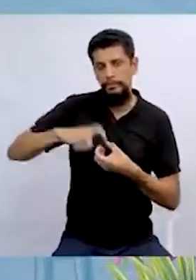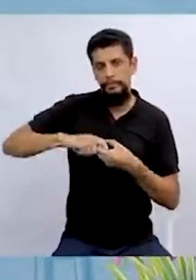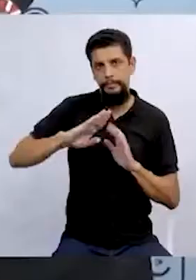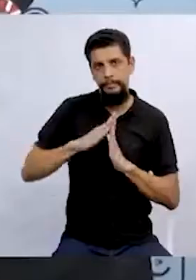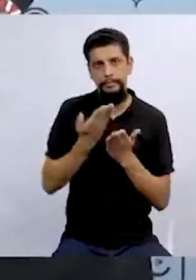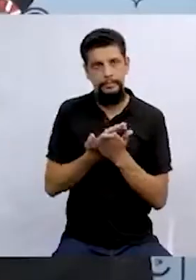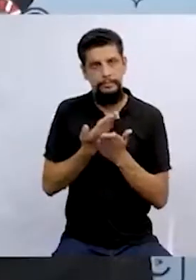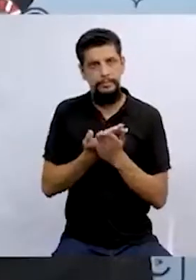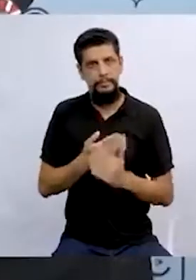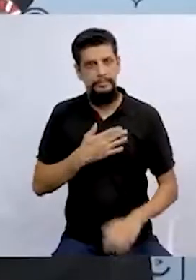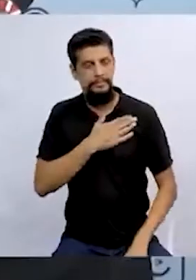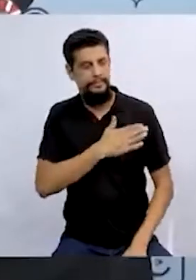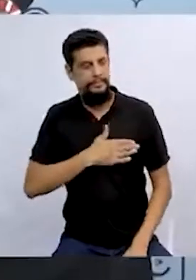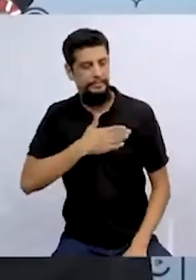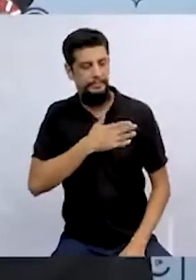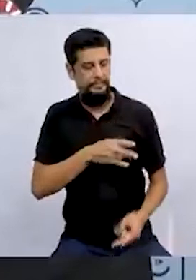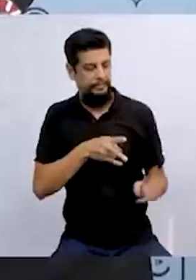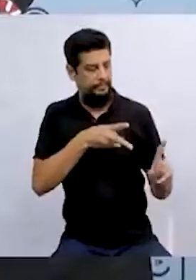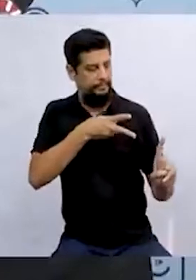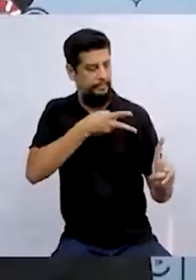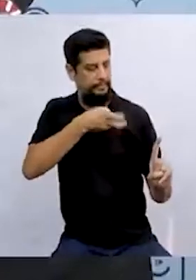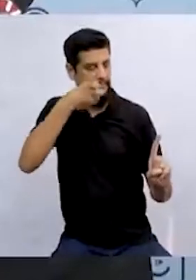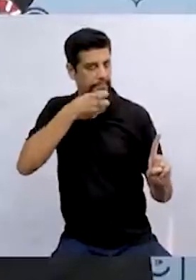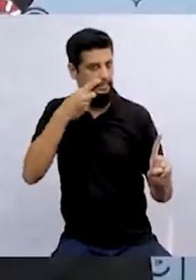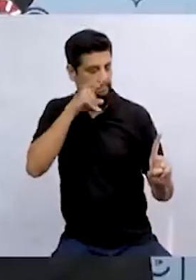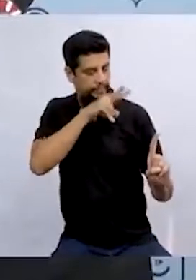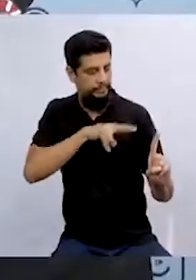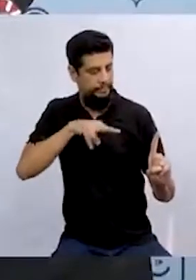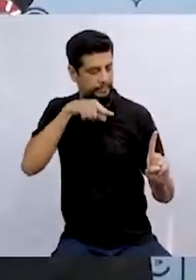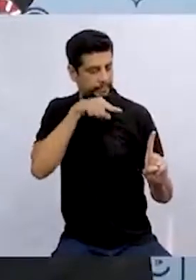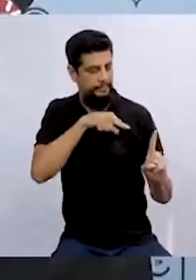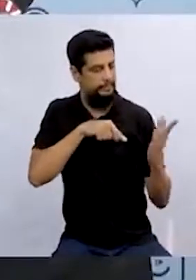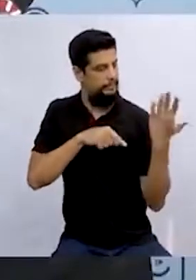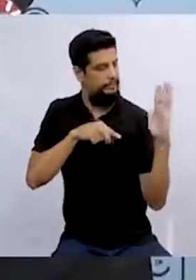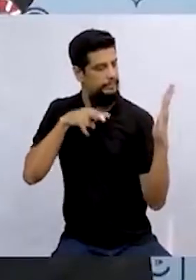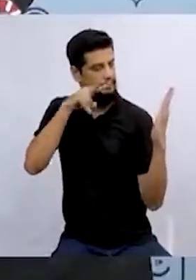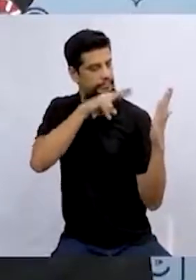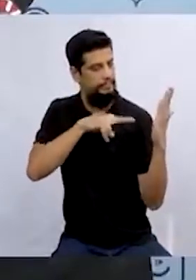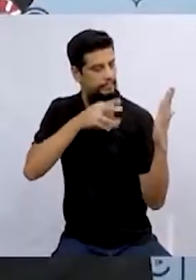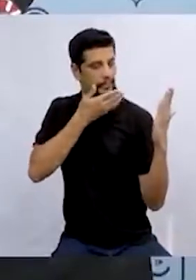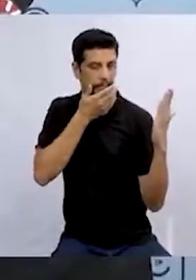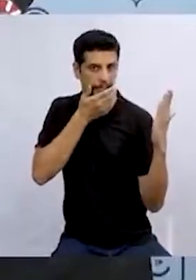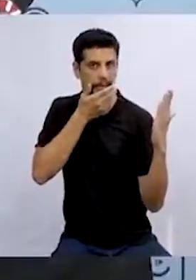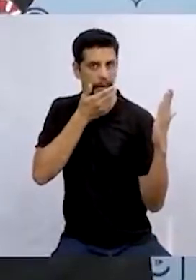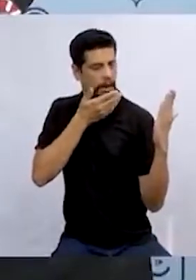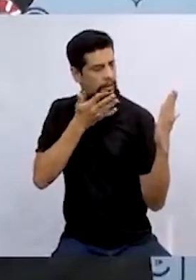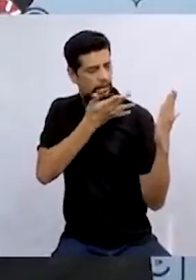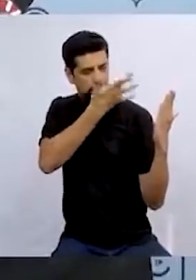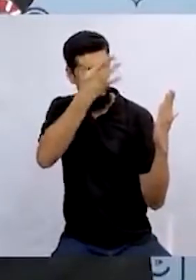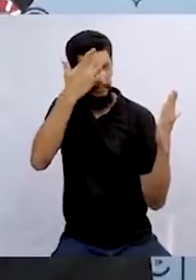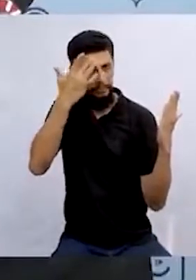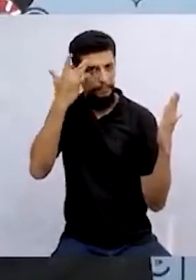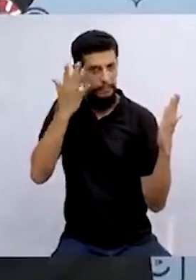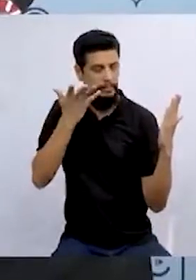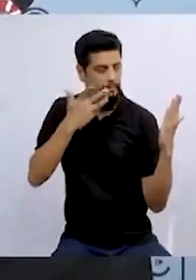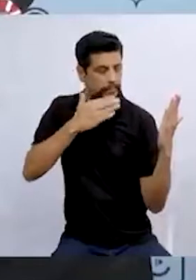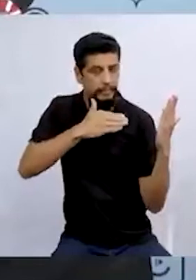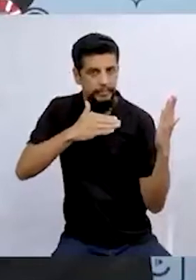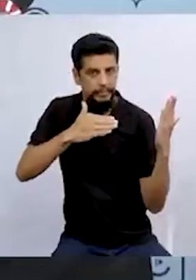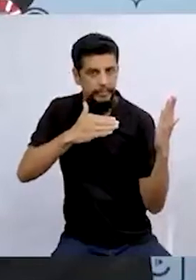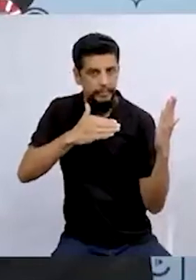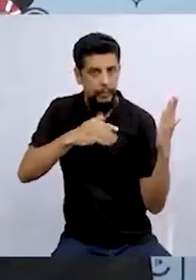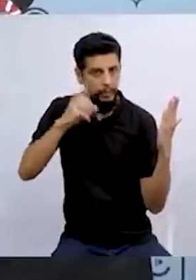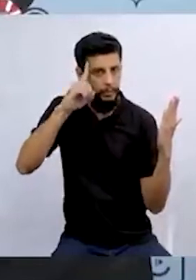Elas gostavam de observar a bruxa olhando-se no espelho. E todos os dias da